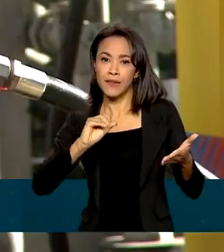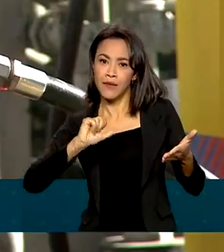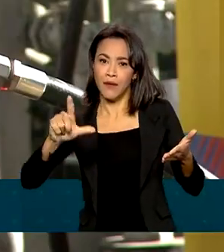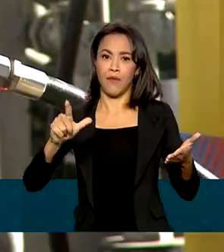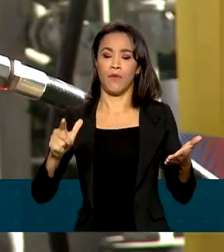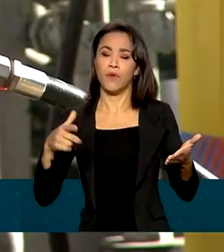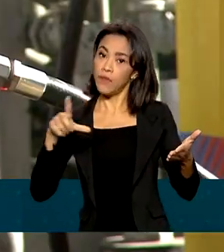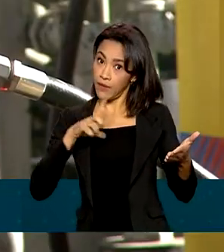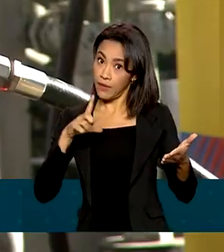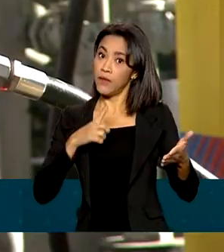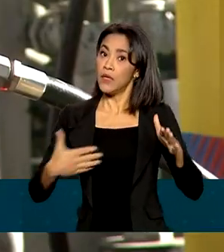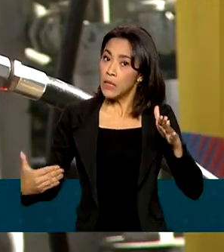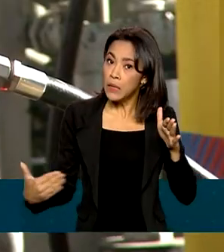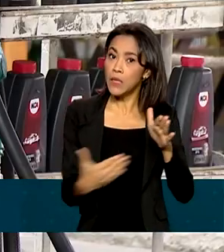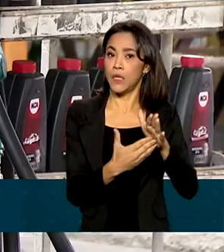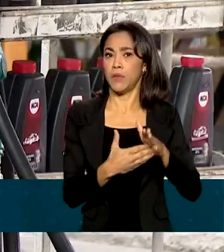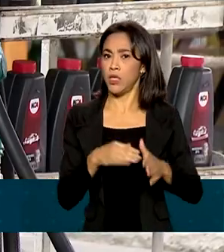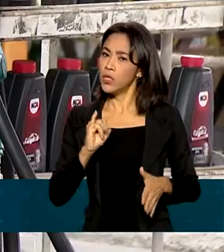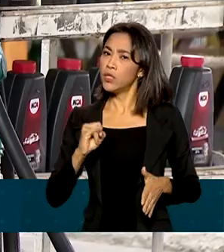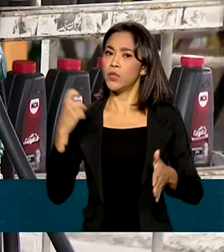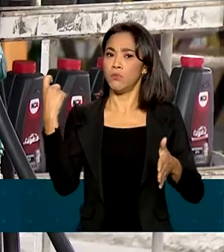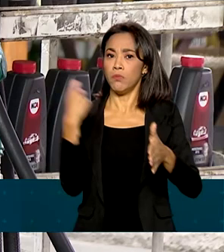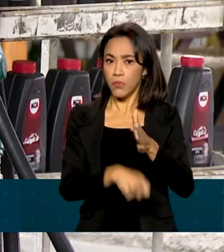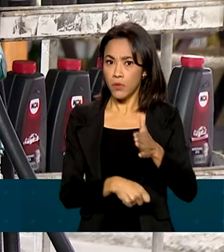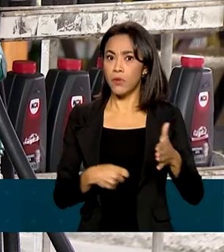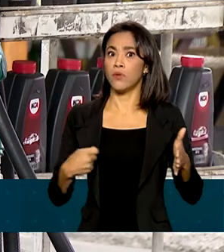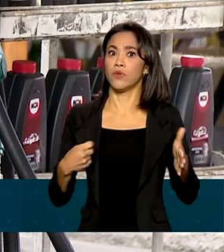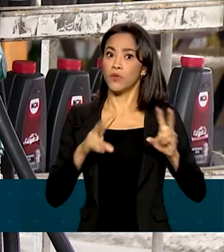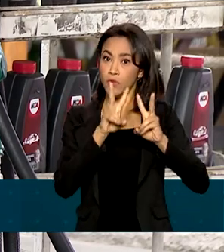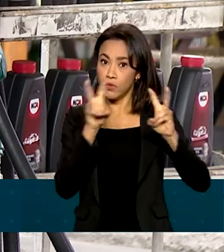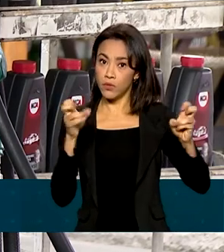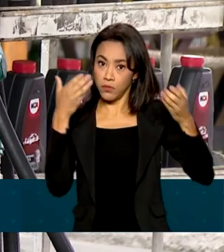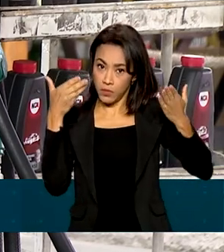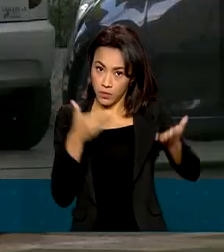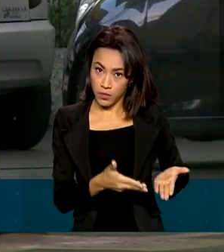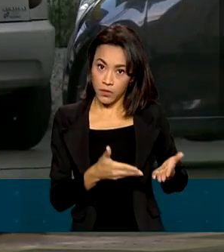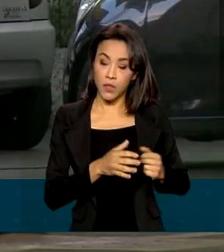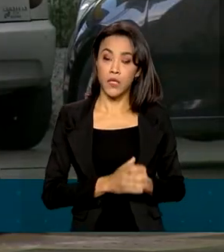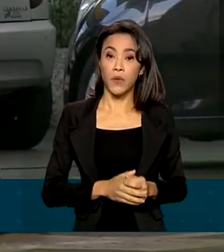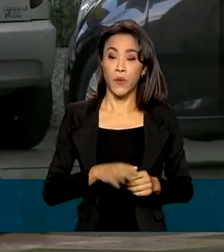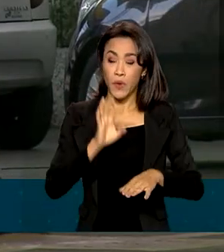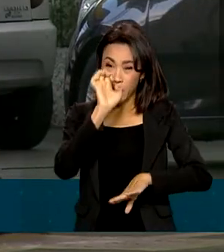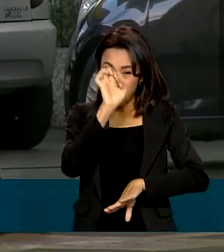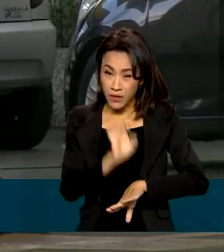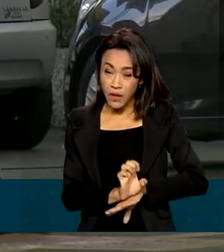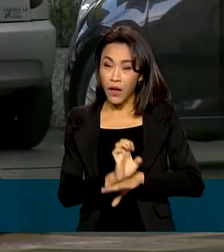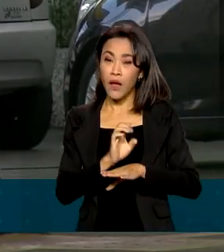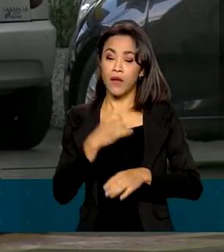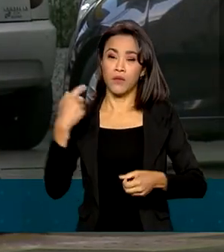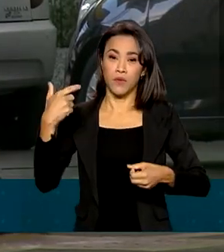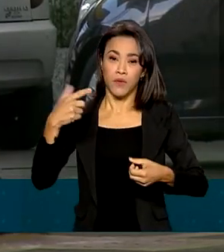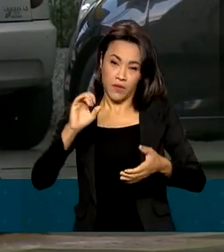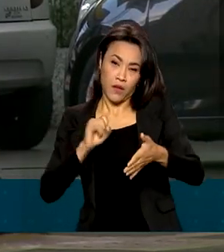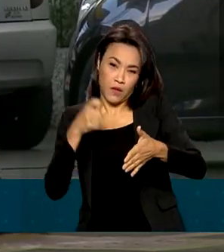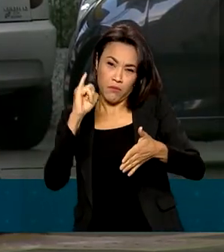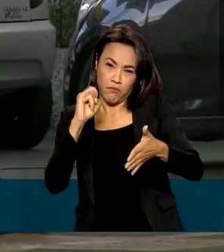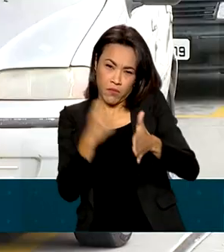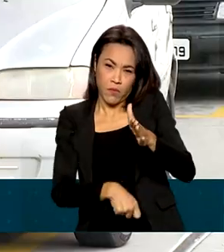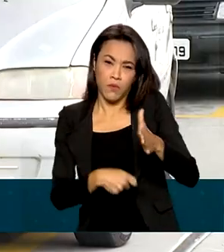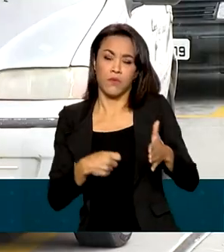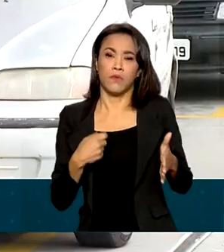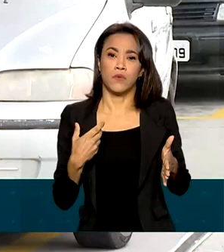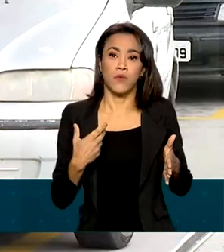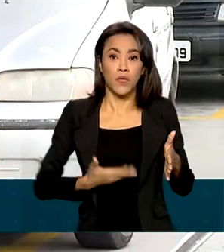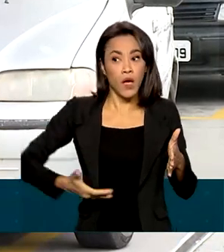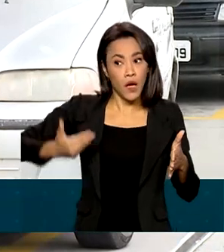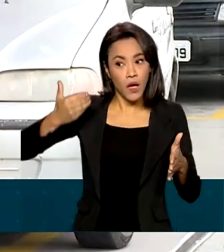haverá limite na tributação do ICMS sobre eles. O Imposto Estadual nas operações em geral, em que